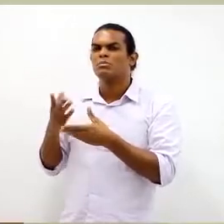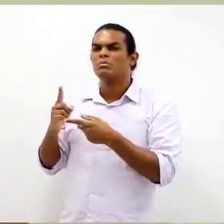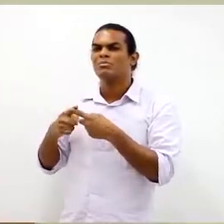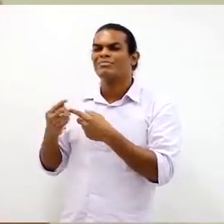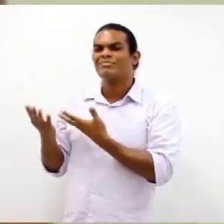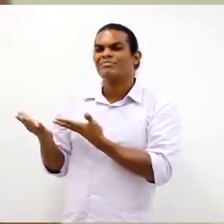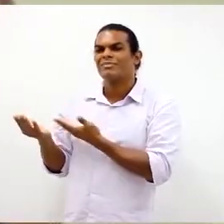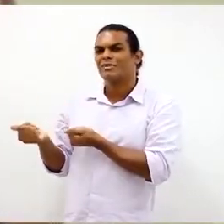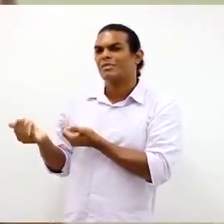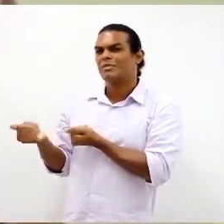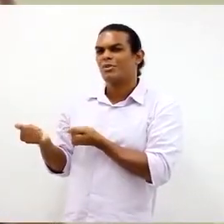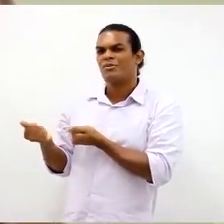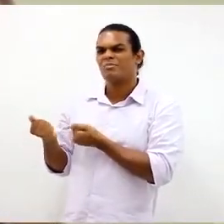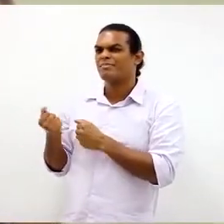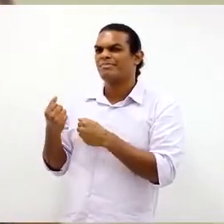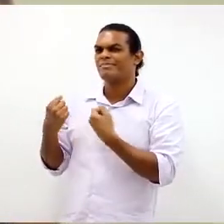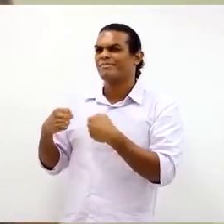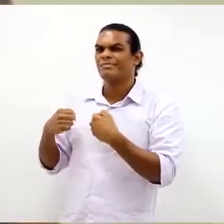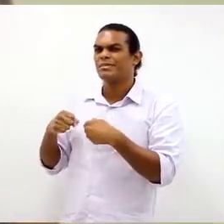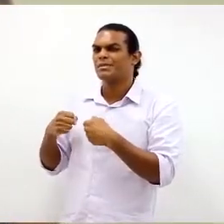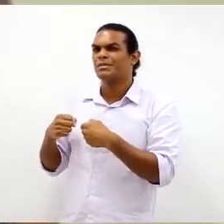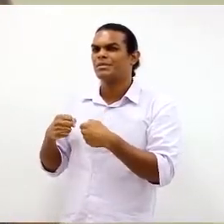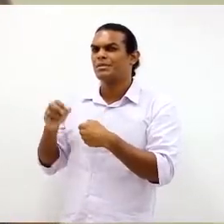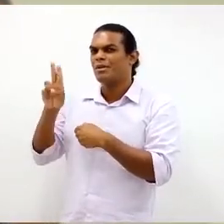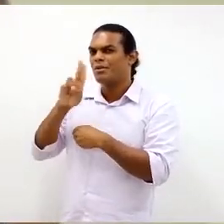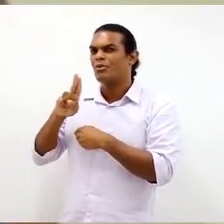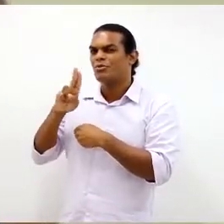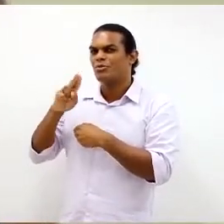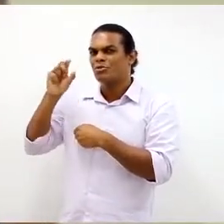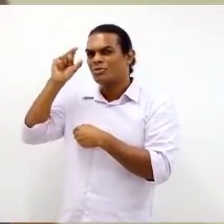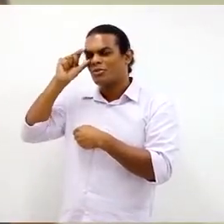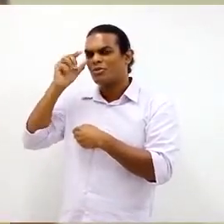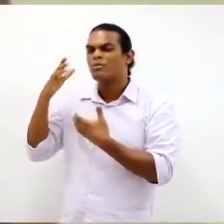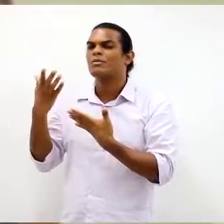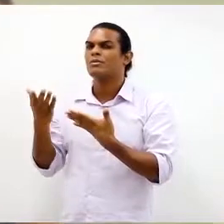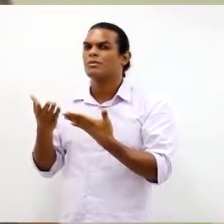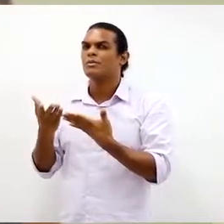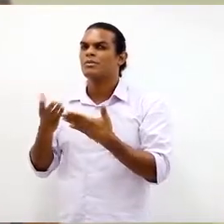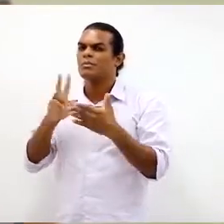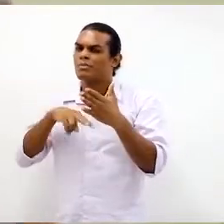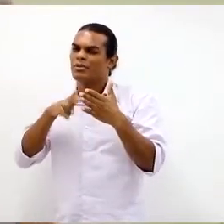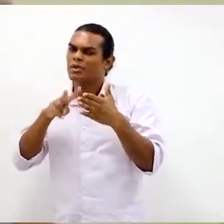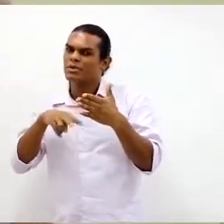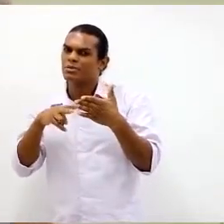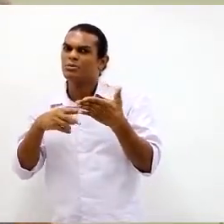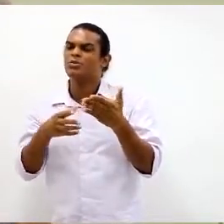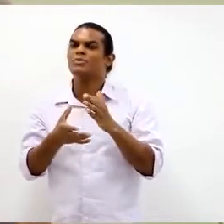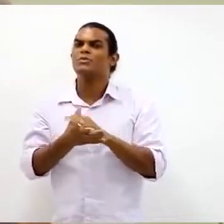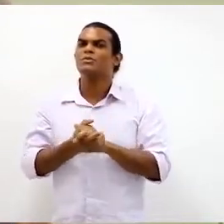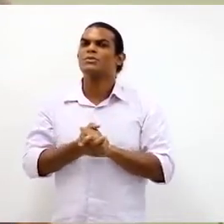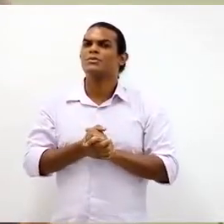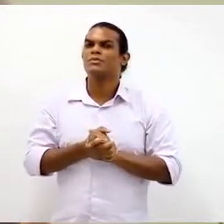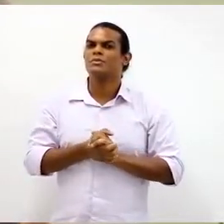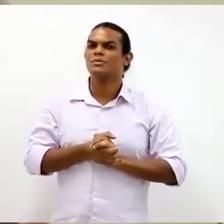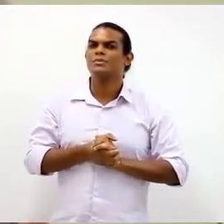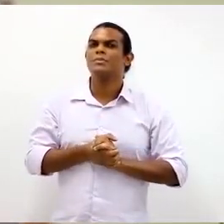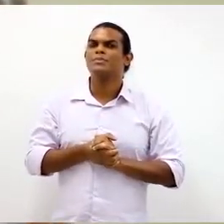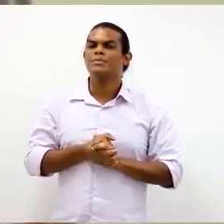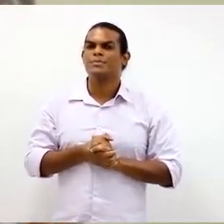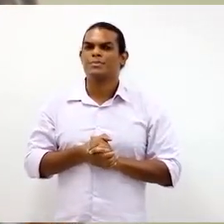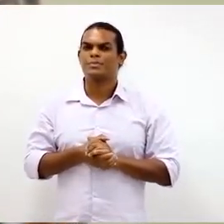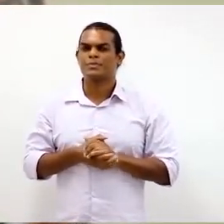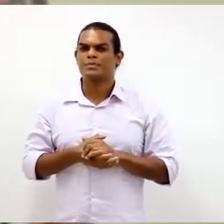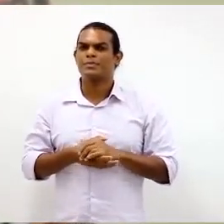quando você vai chegando um pouco mais velho, vai ter que usar o óculos para leitura como eu uso. Até por conta da frequente leitura, ambientes de luminosidade